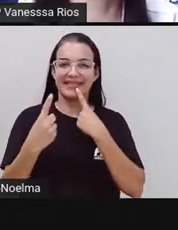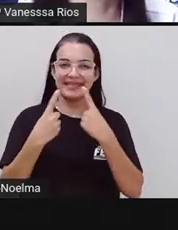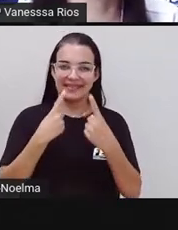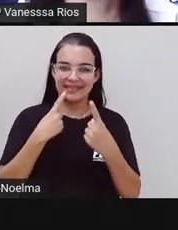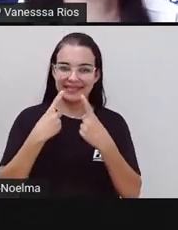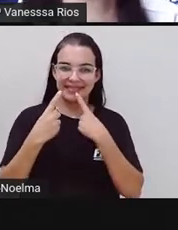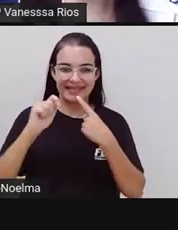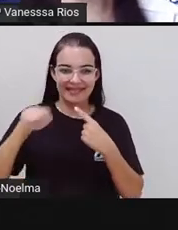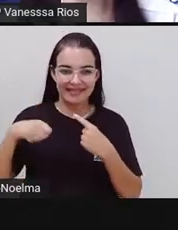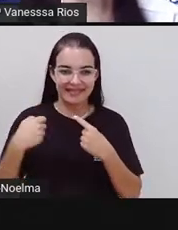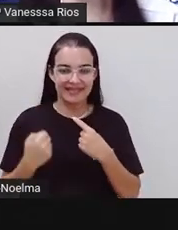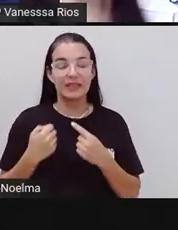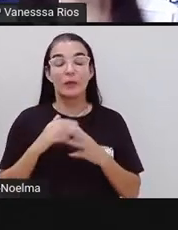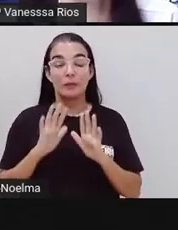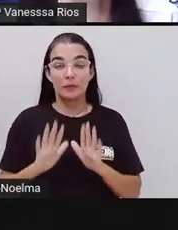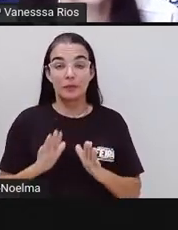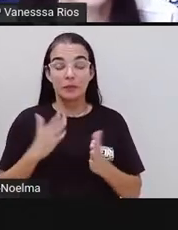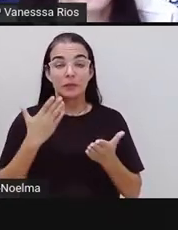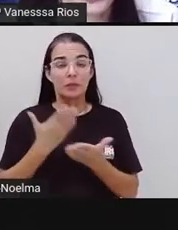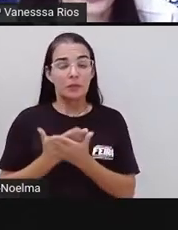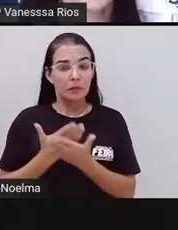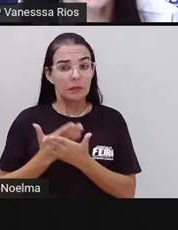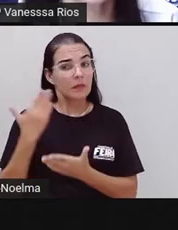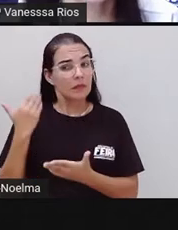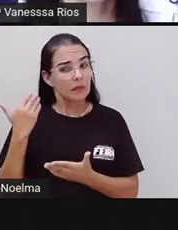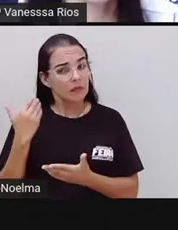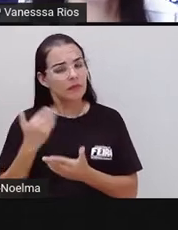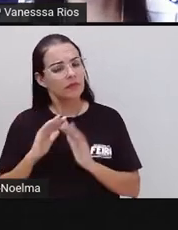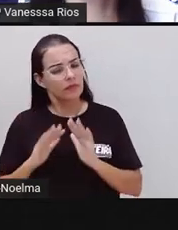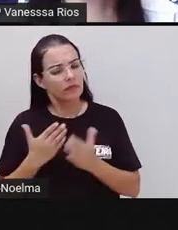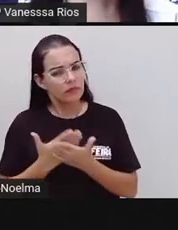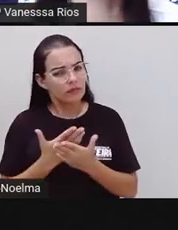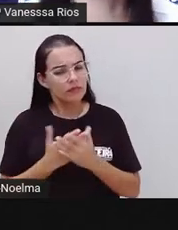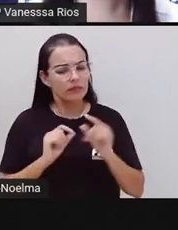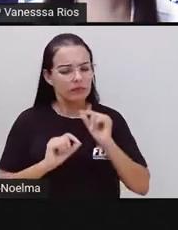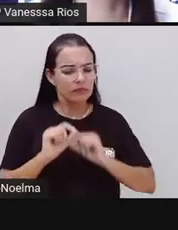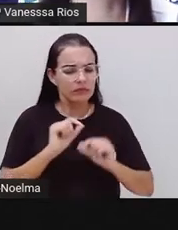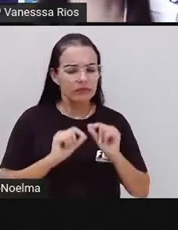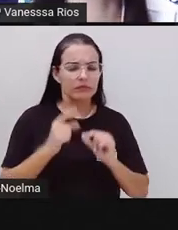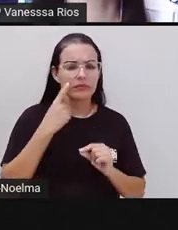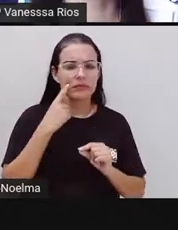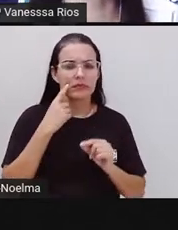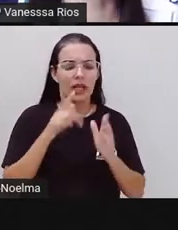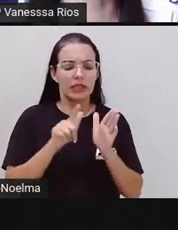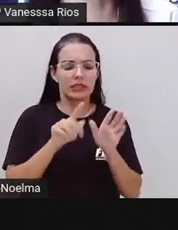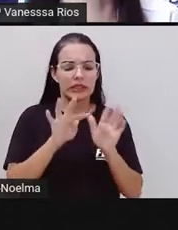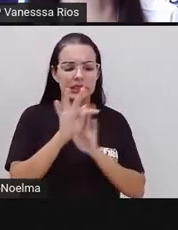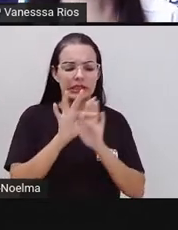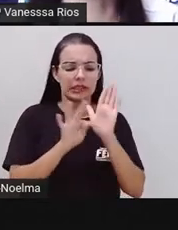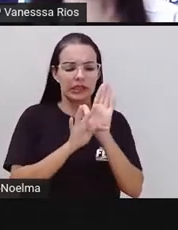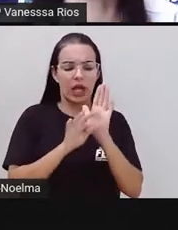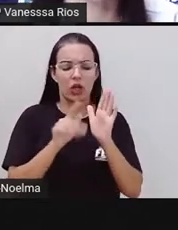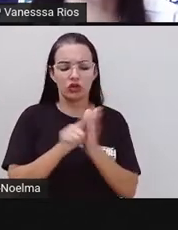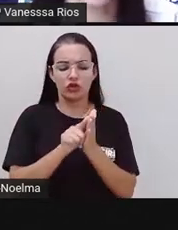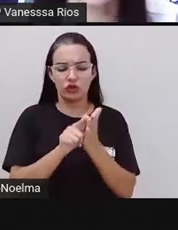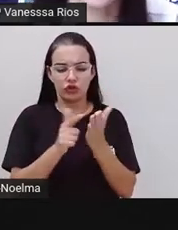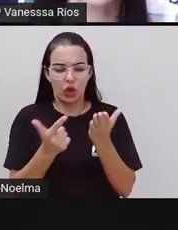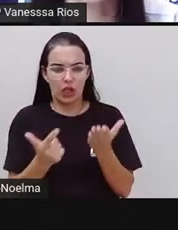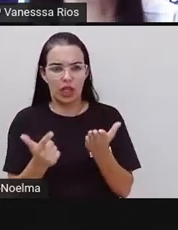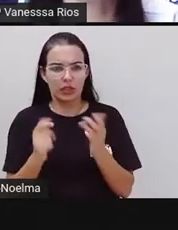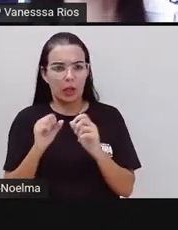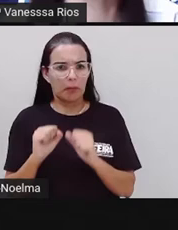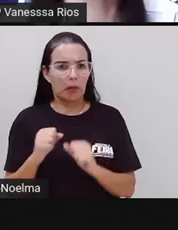Estudando sobre os textos jornalísticos. E a gente já observou que os textos jornalísticos podem estar